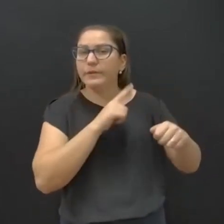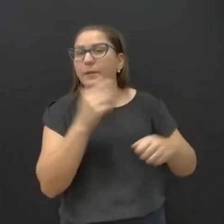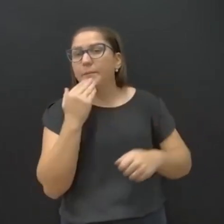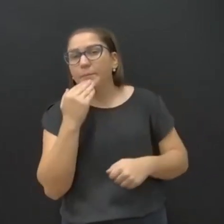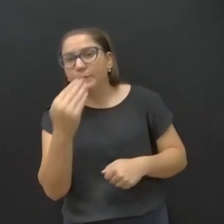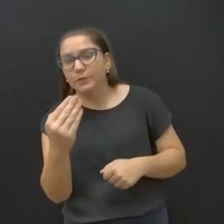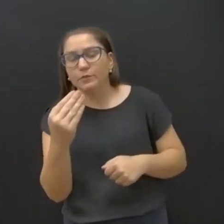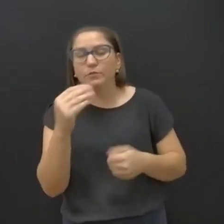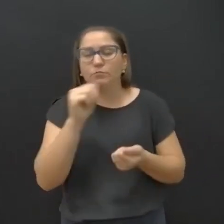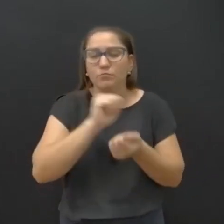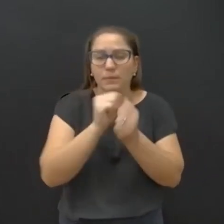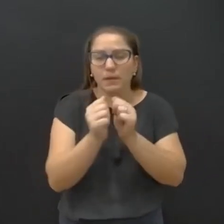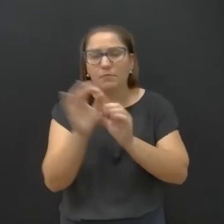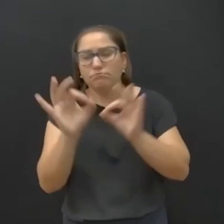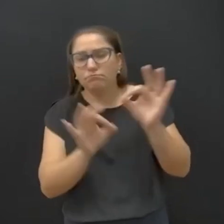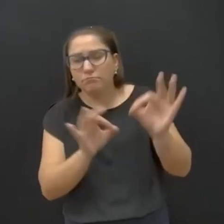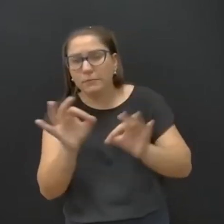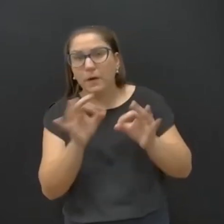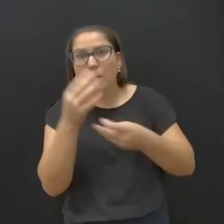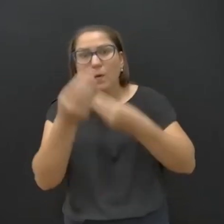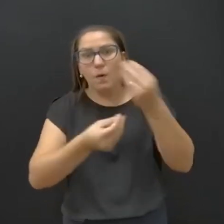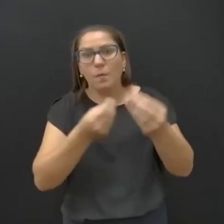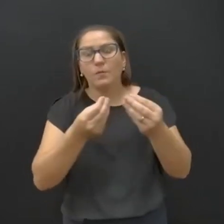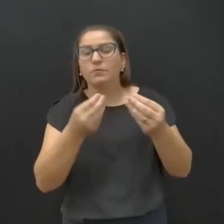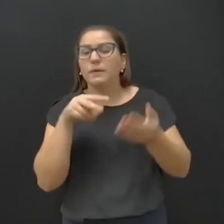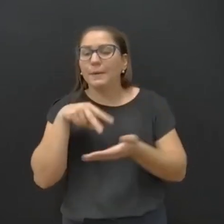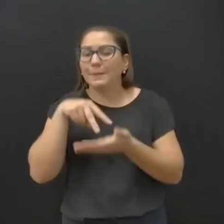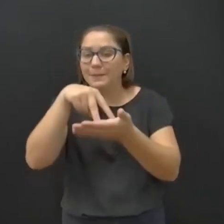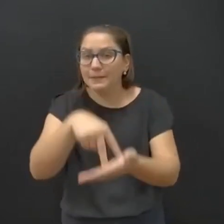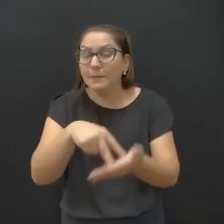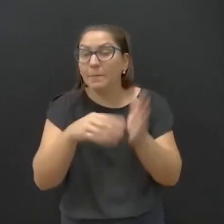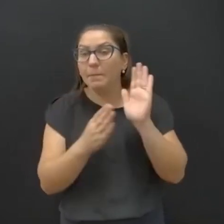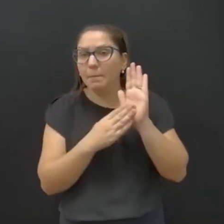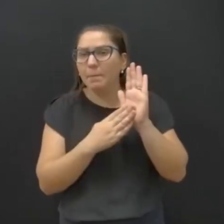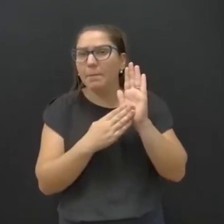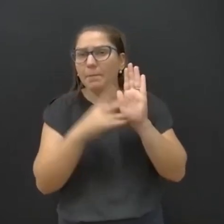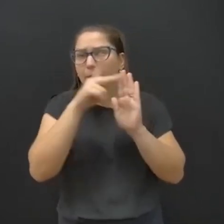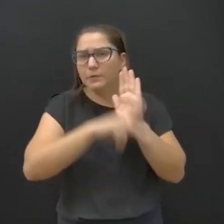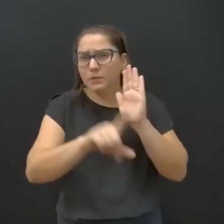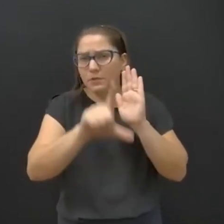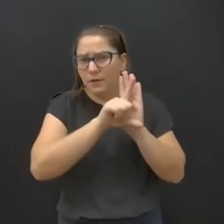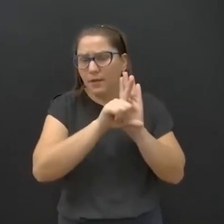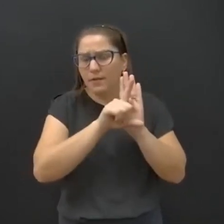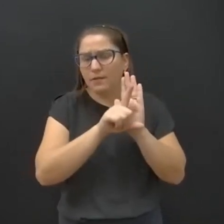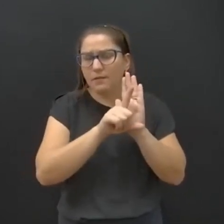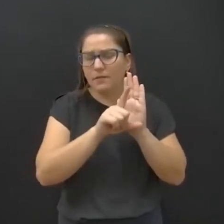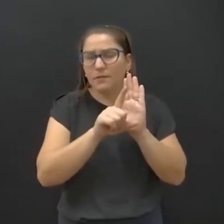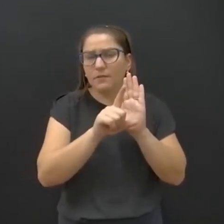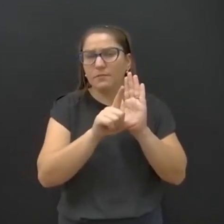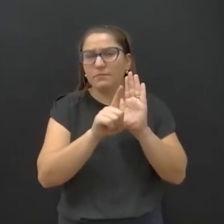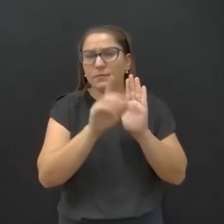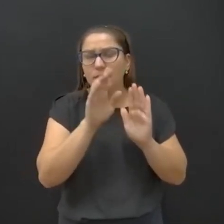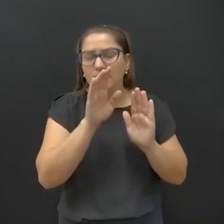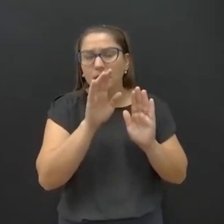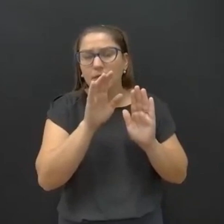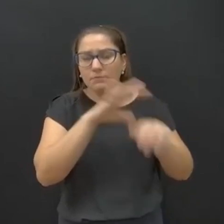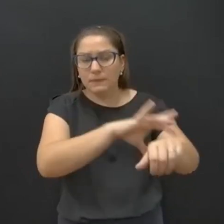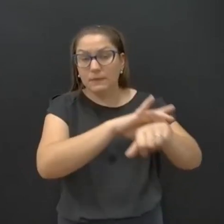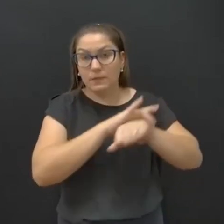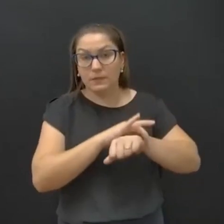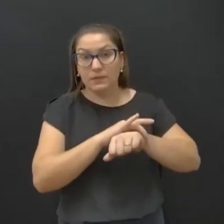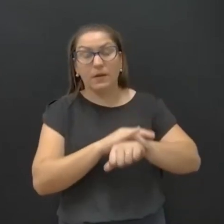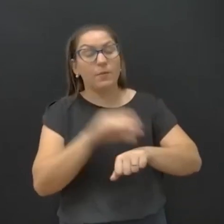pedido de flexibilização. E é por isso também que apresentei mais um projeto de lei no que trata dessa questão da segurança,